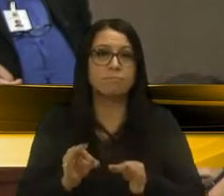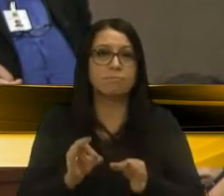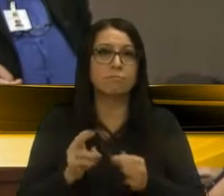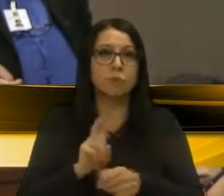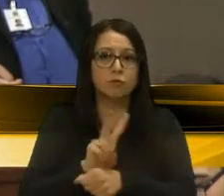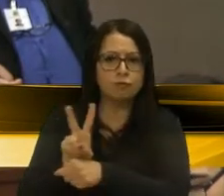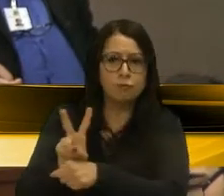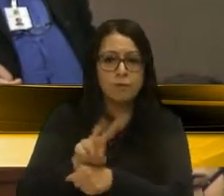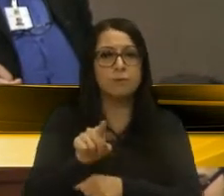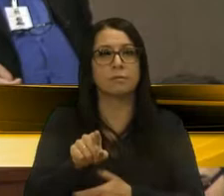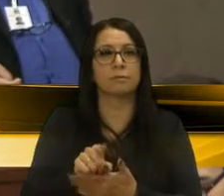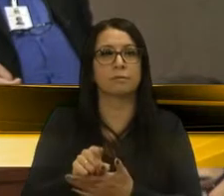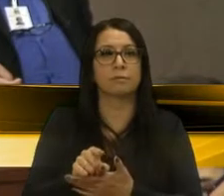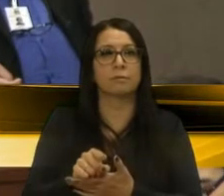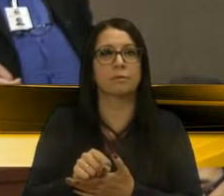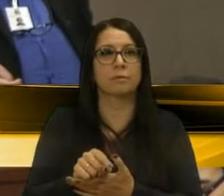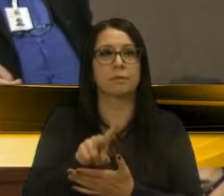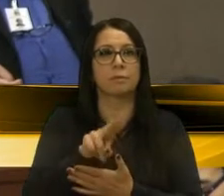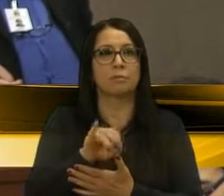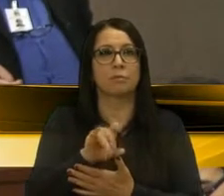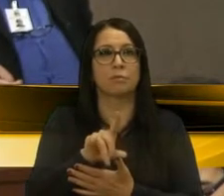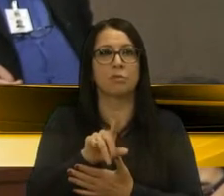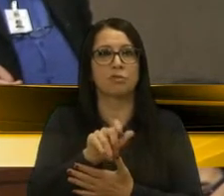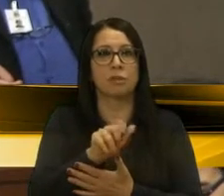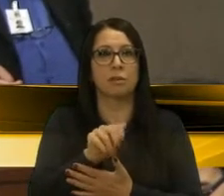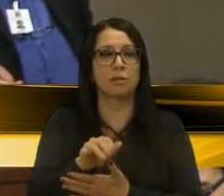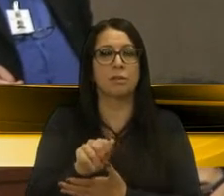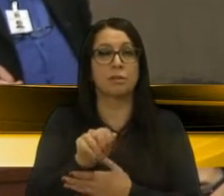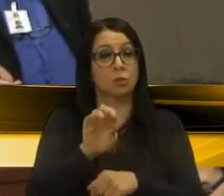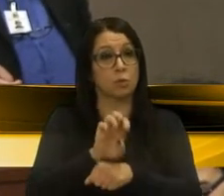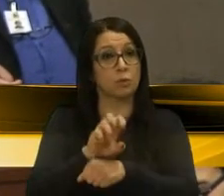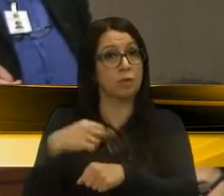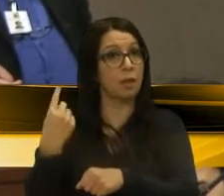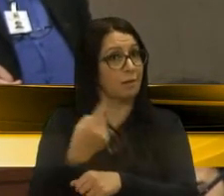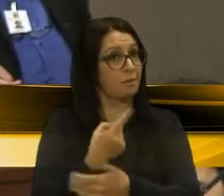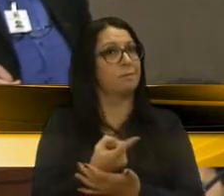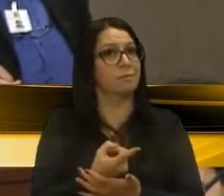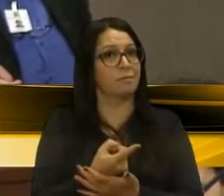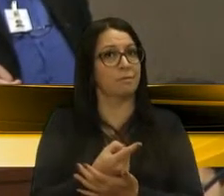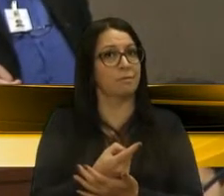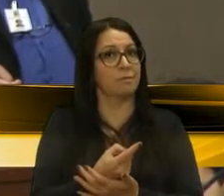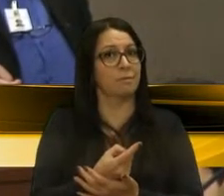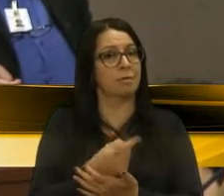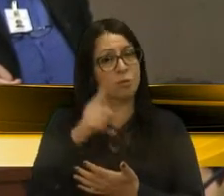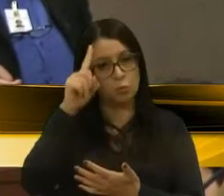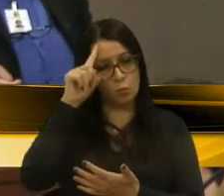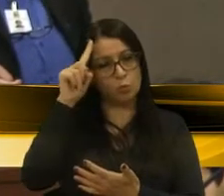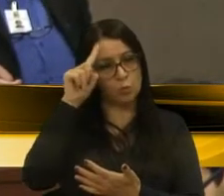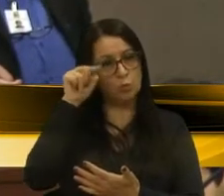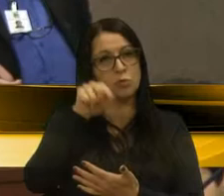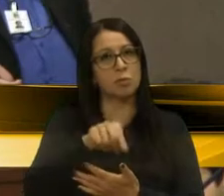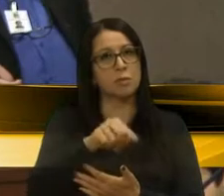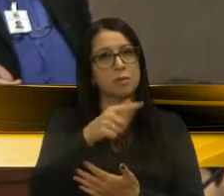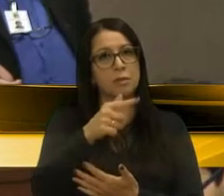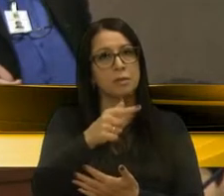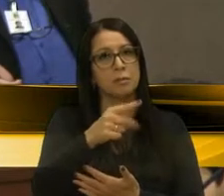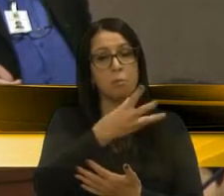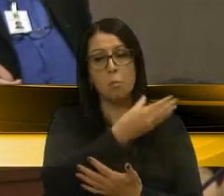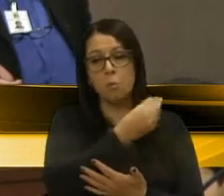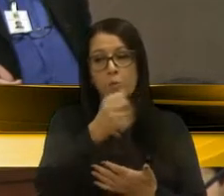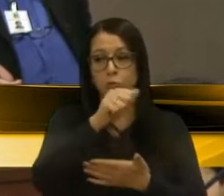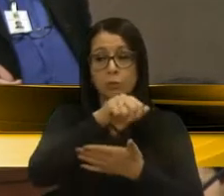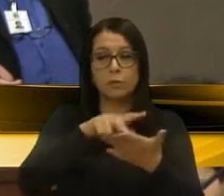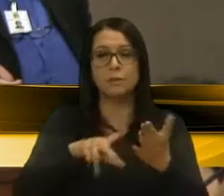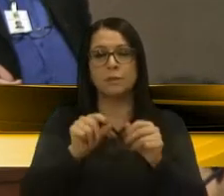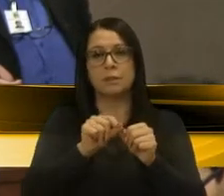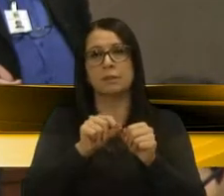fiscalizado pela Vigilância Sanitária do Estado. Todo dia são centenas de análises